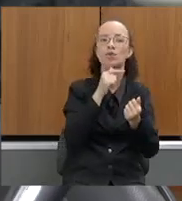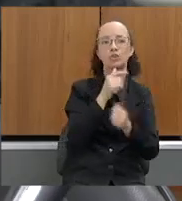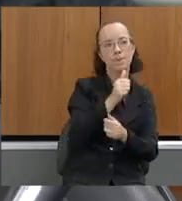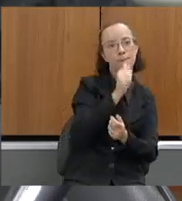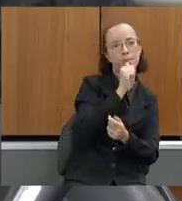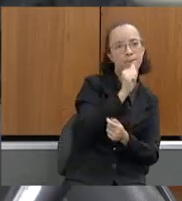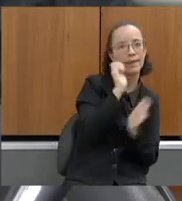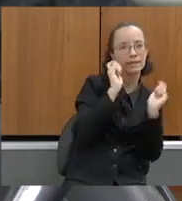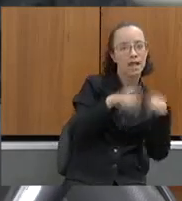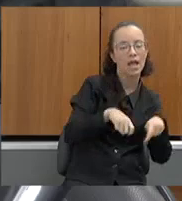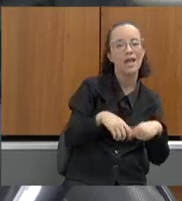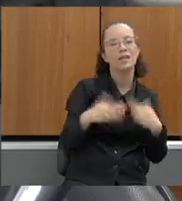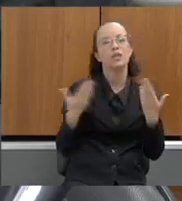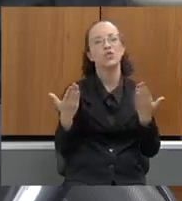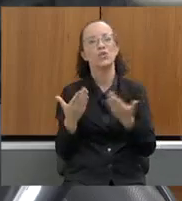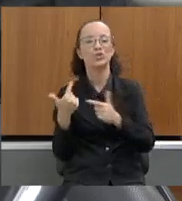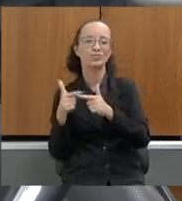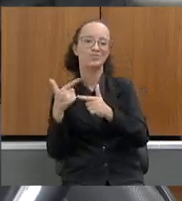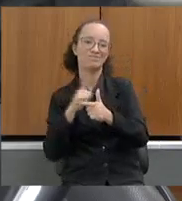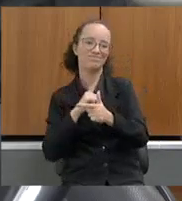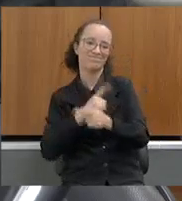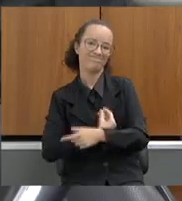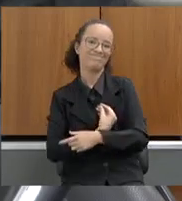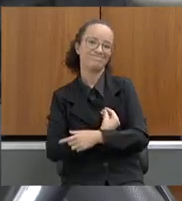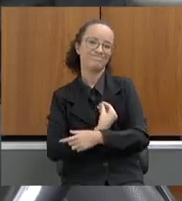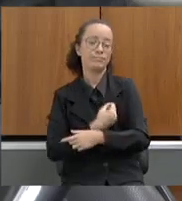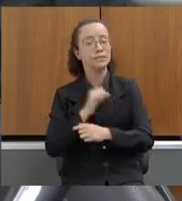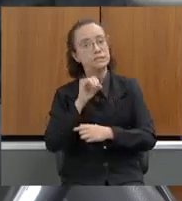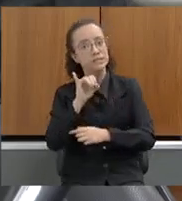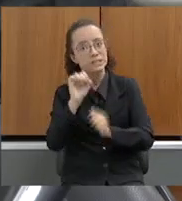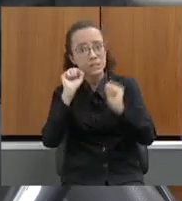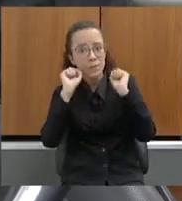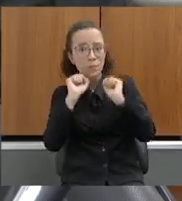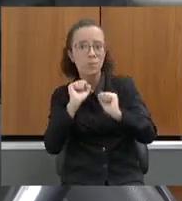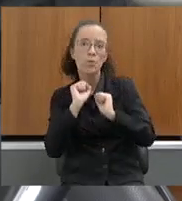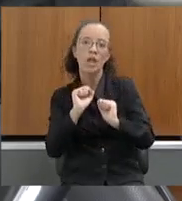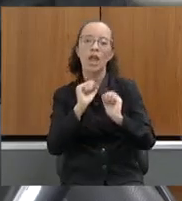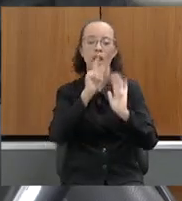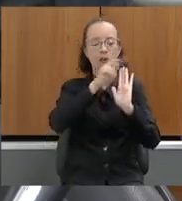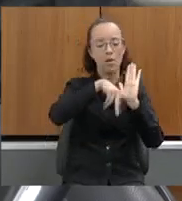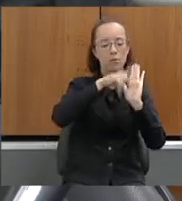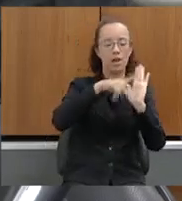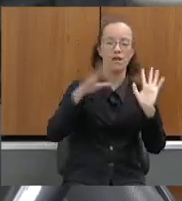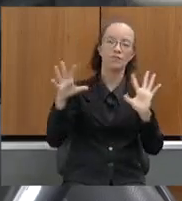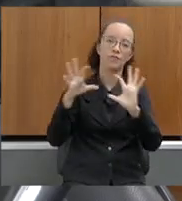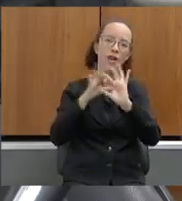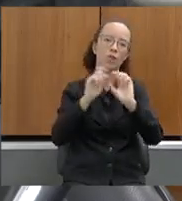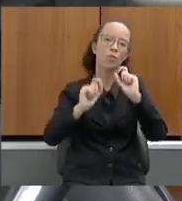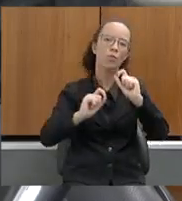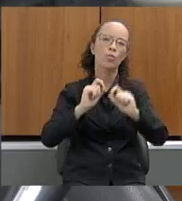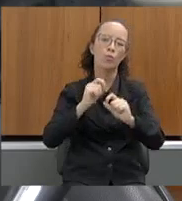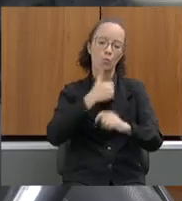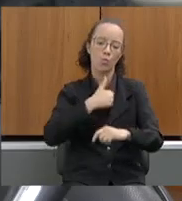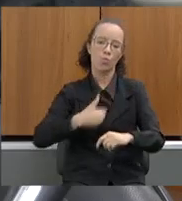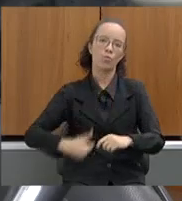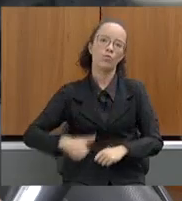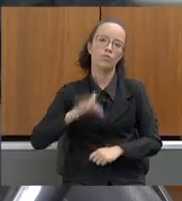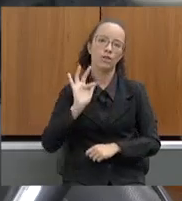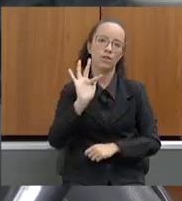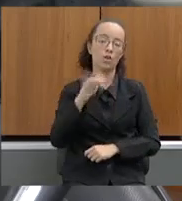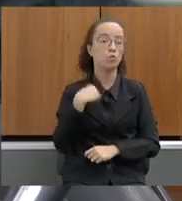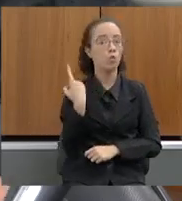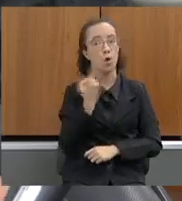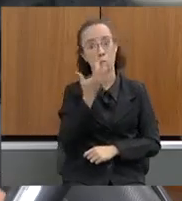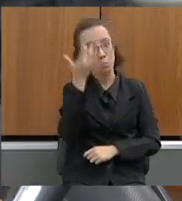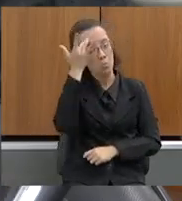a gente vive hoje esse problema. Então, se for possível, já que o programa é vinculado a um programa do governo federal e a gente